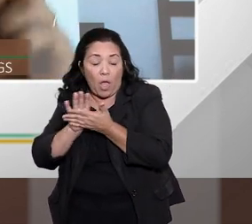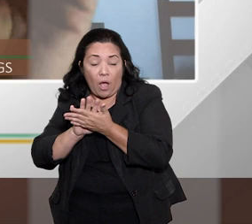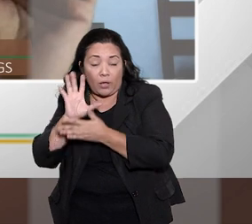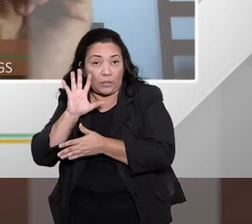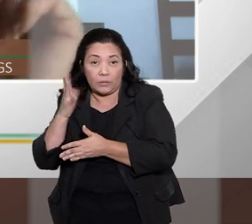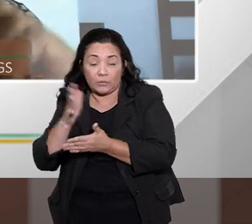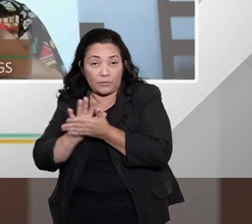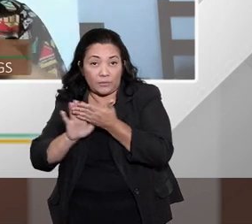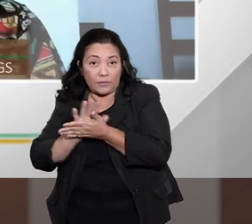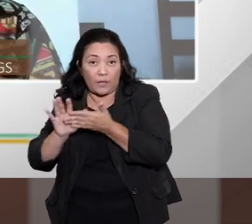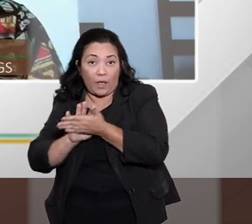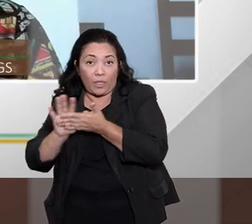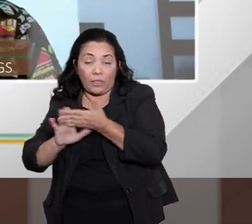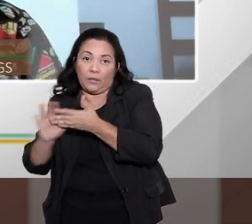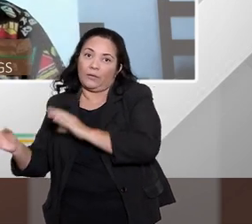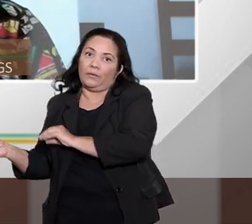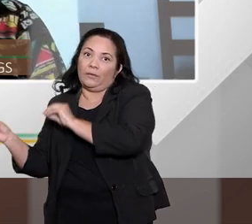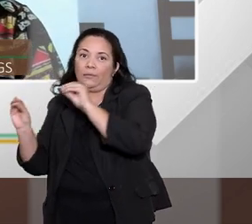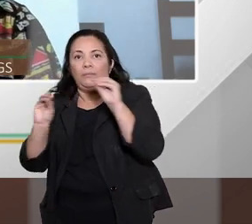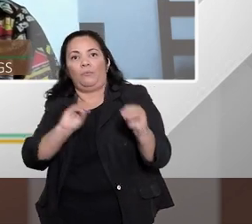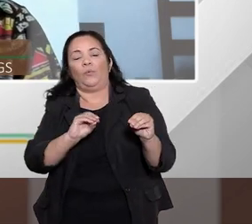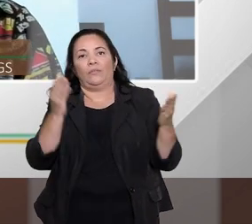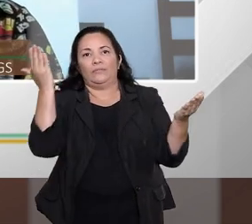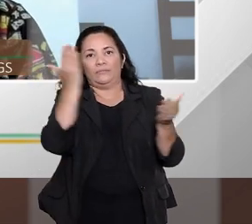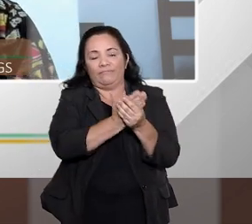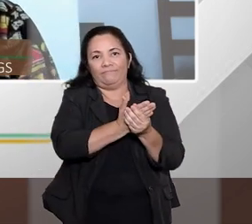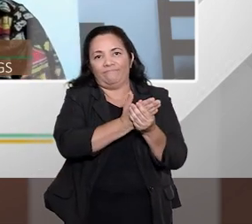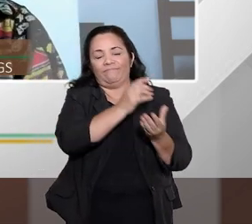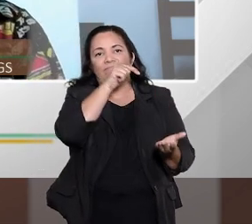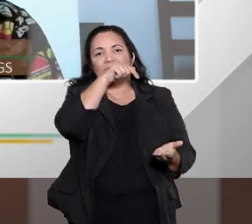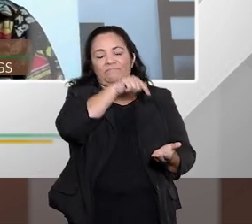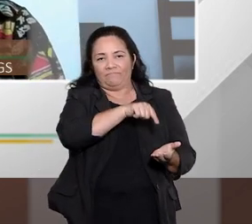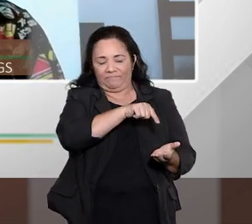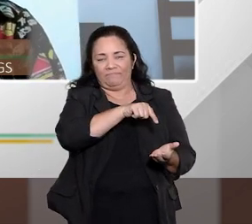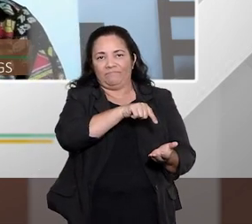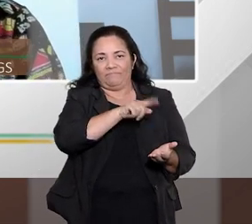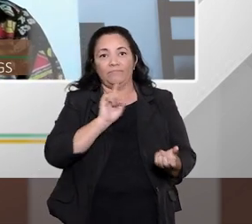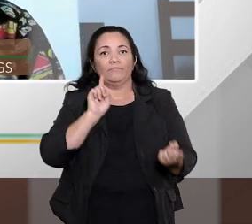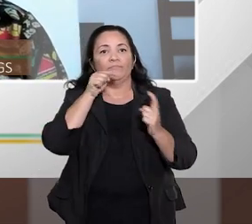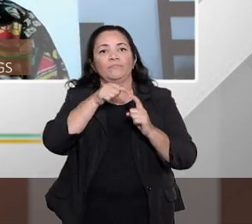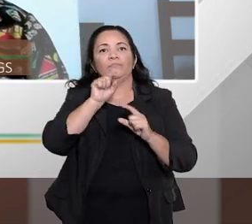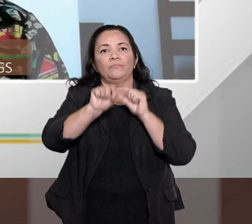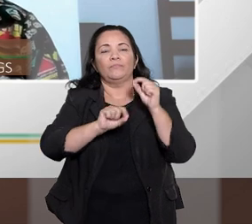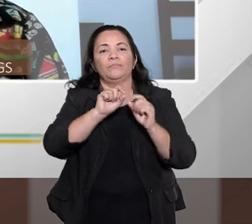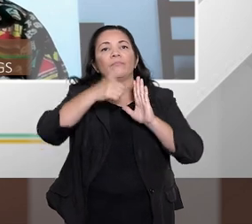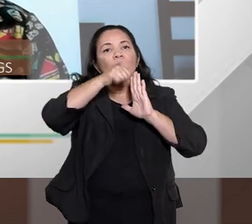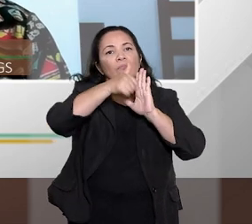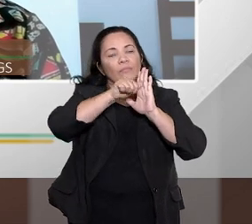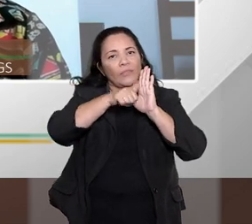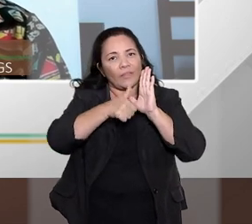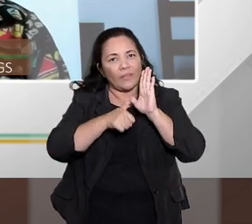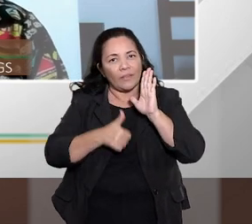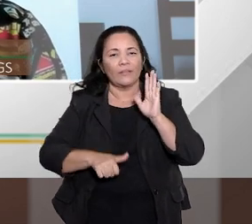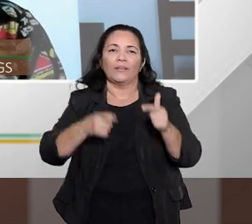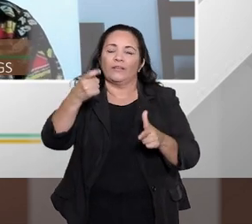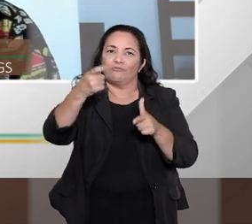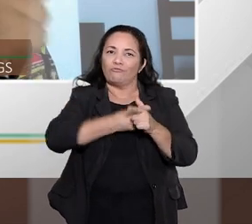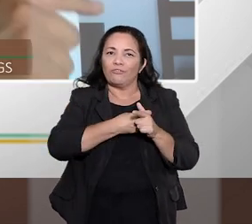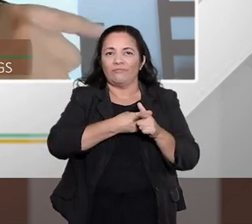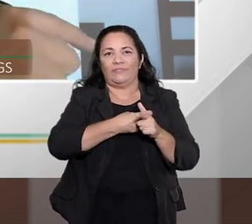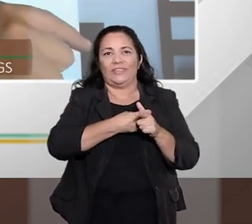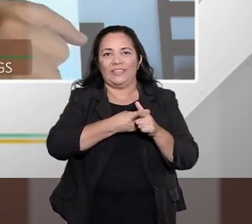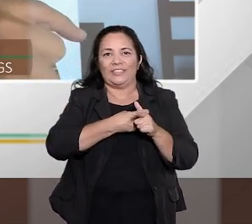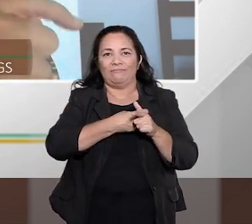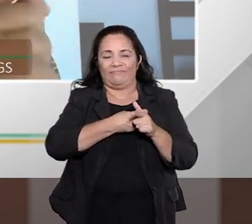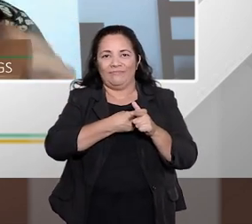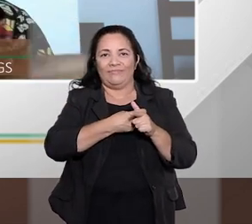vem o chamado juiz do superendividamento nessa ação que tem como finalidade principal a revisão de cada uma dessas dívidas que não foi